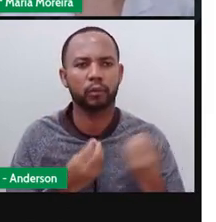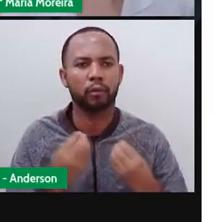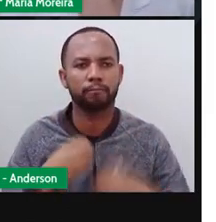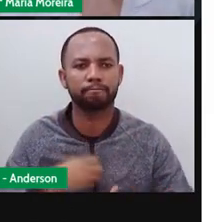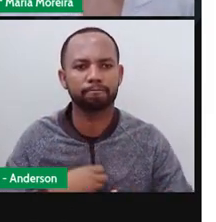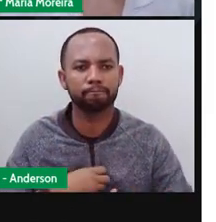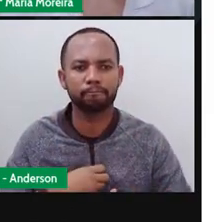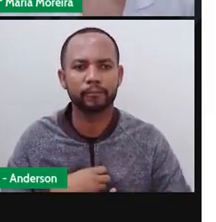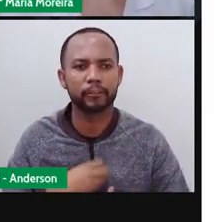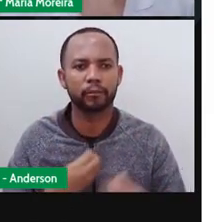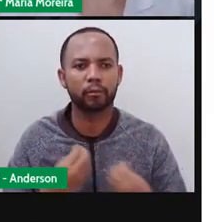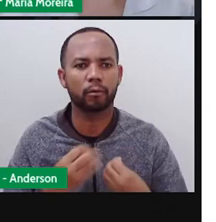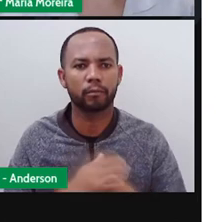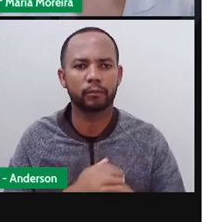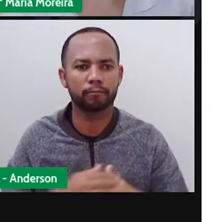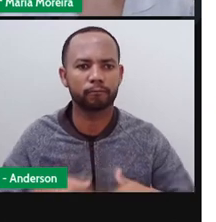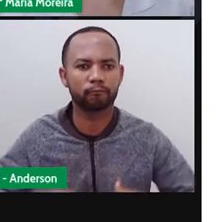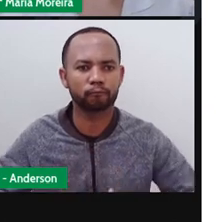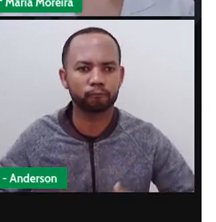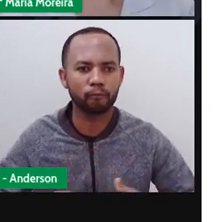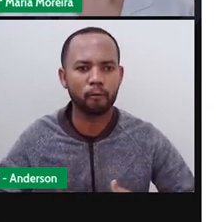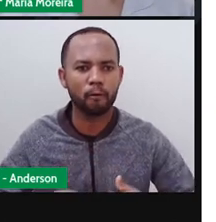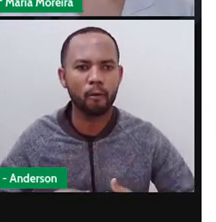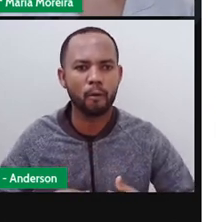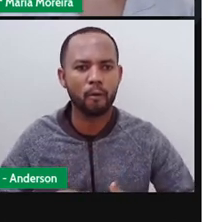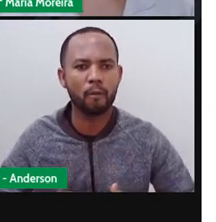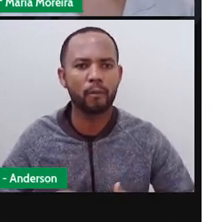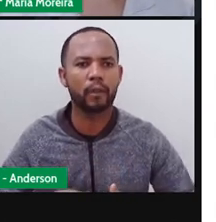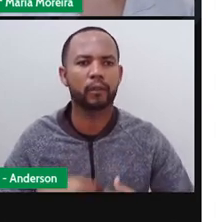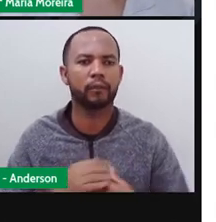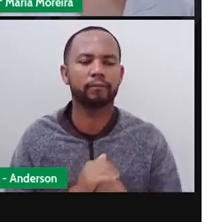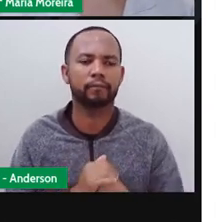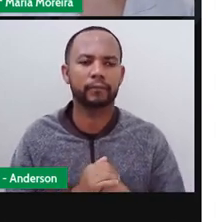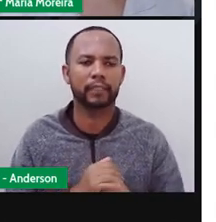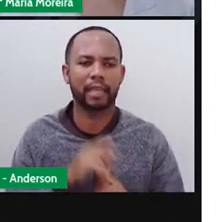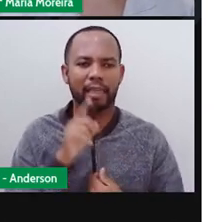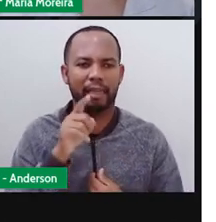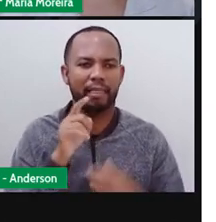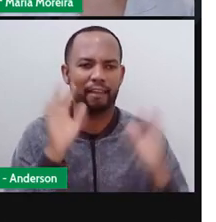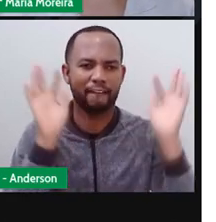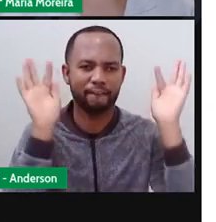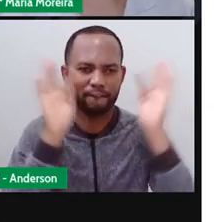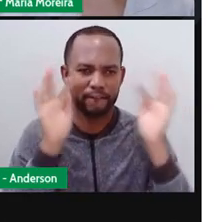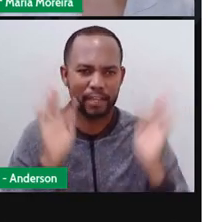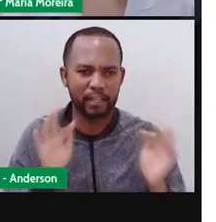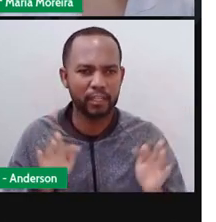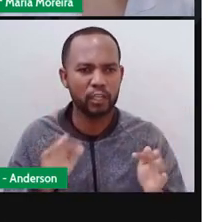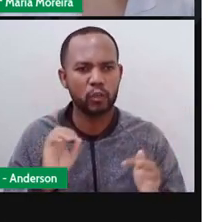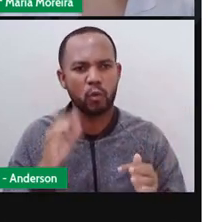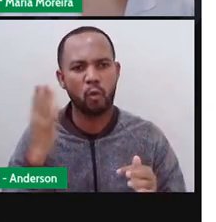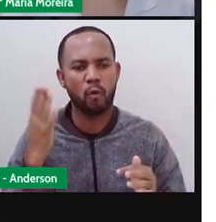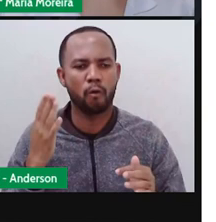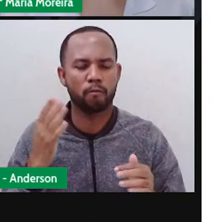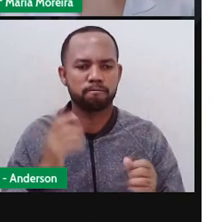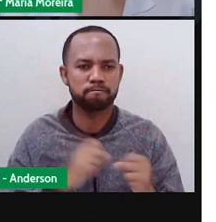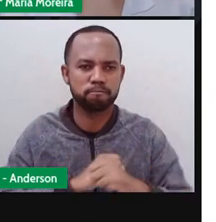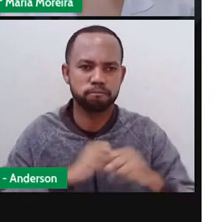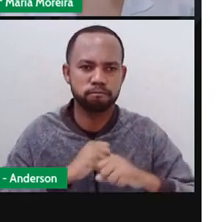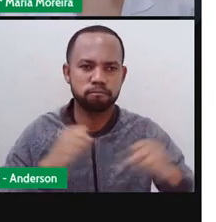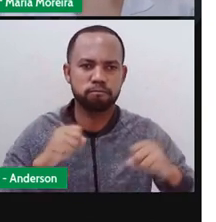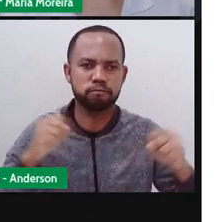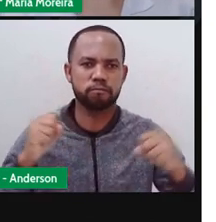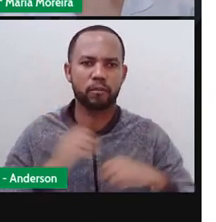sentiu o quê? Com fome, não foi isso? E será que ela ficou feliz ou ela ficou chateada? Ela ficou com